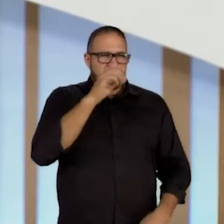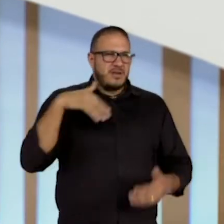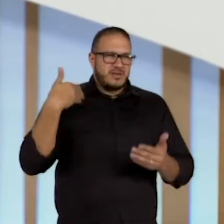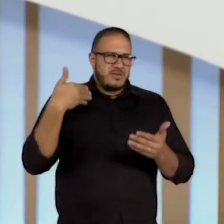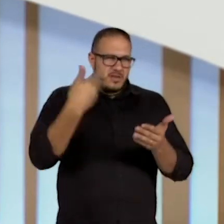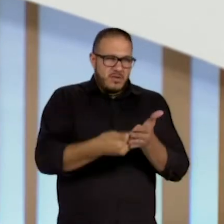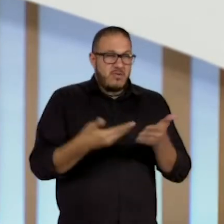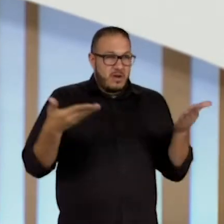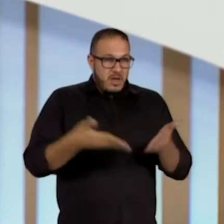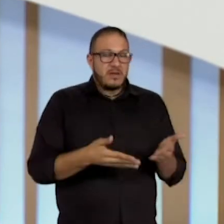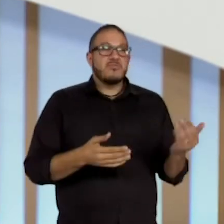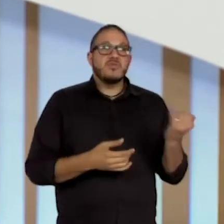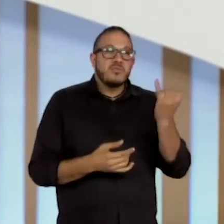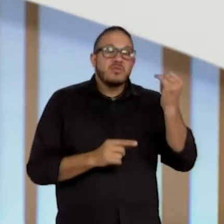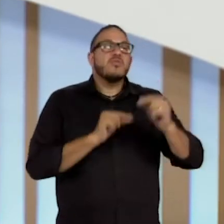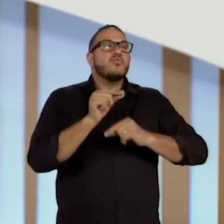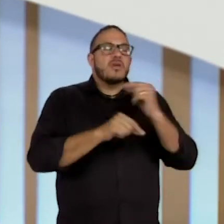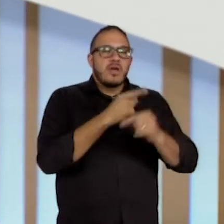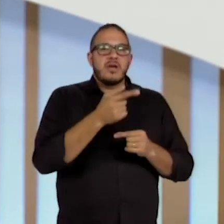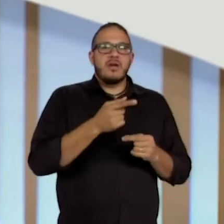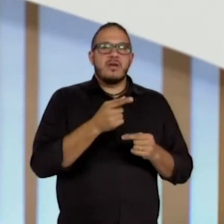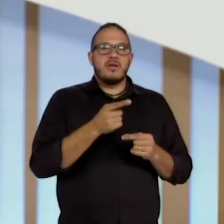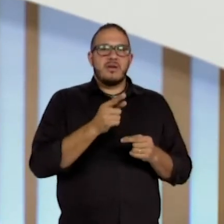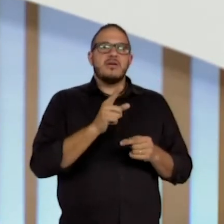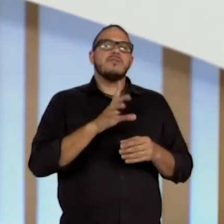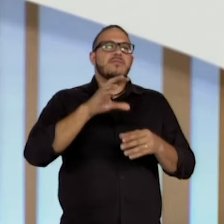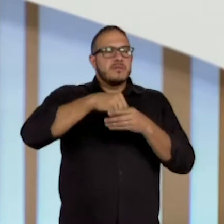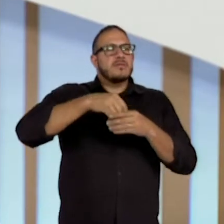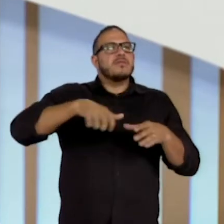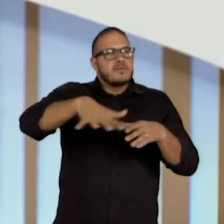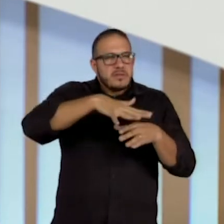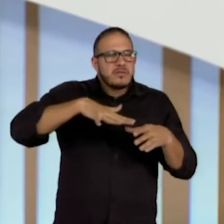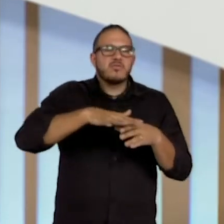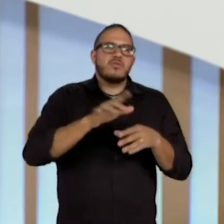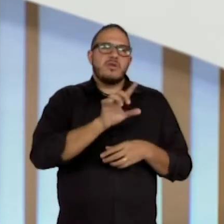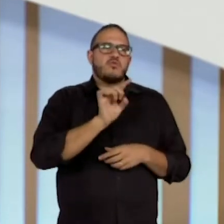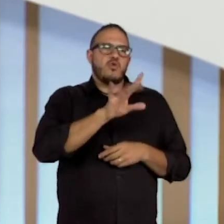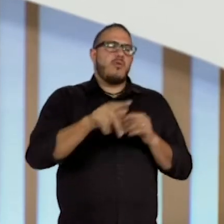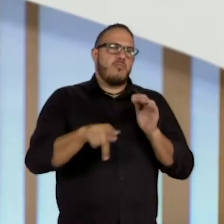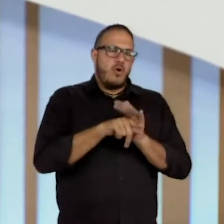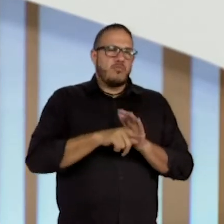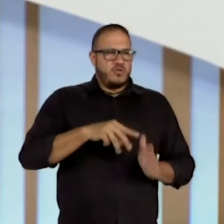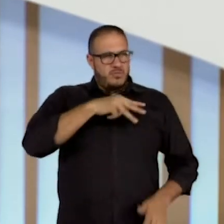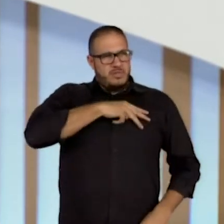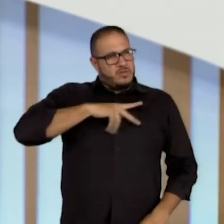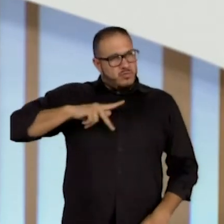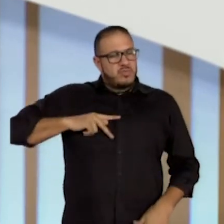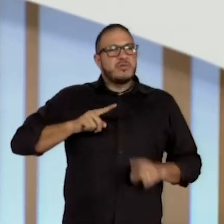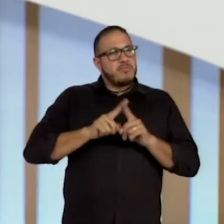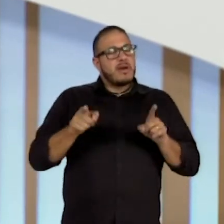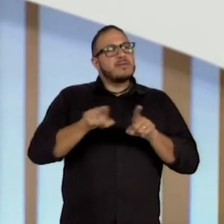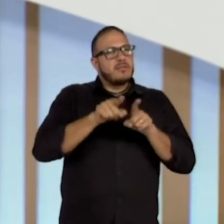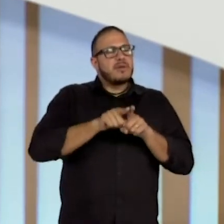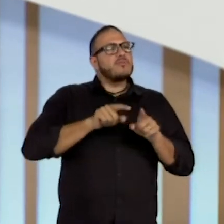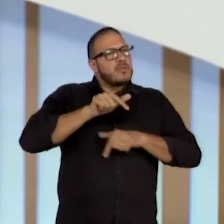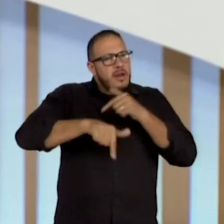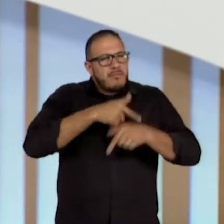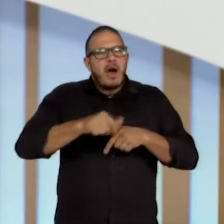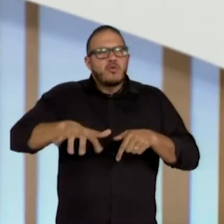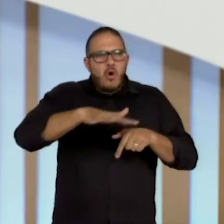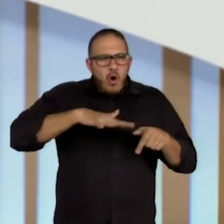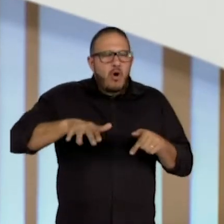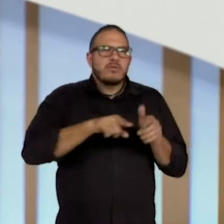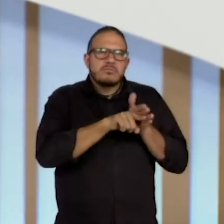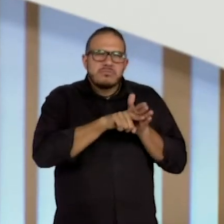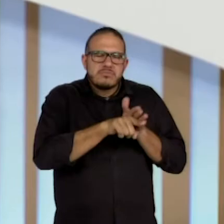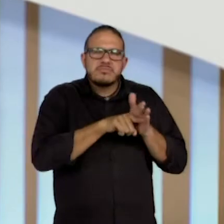muito importante, era a discussão dentro, não só do Ministério Público, mas dentro da Força Telefórica do Lava Jato, quando eles